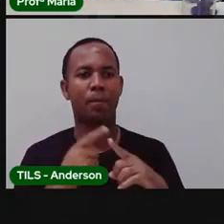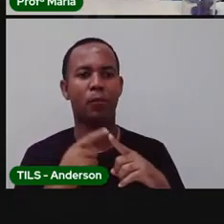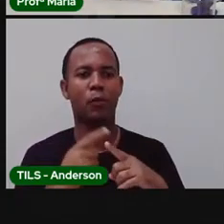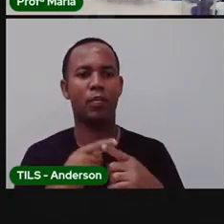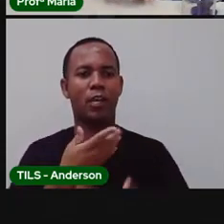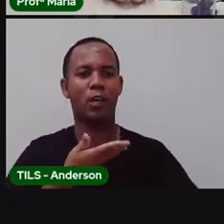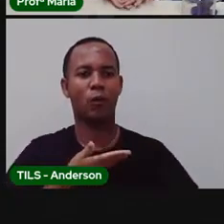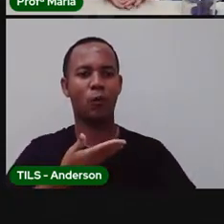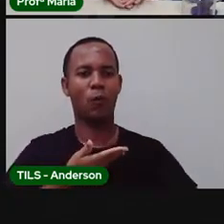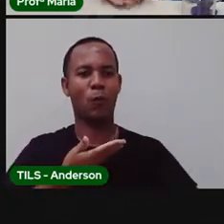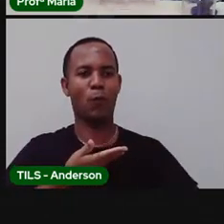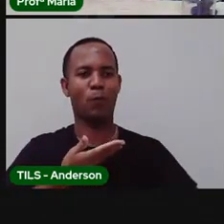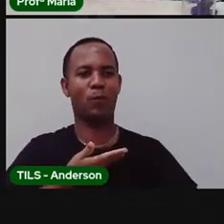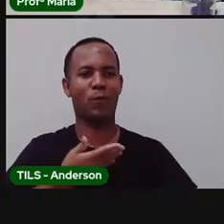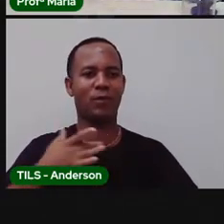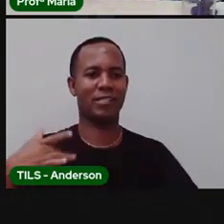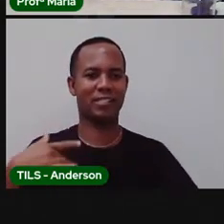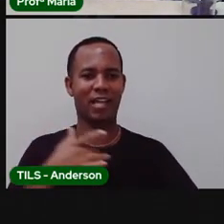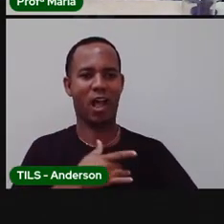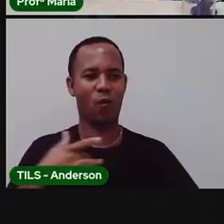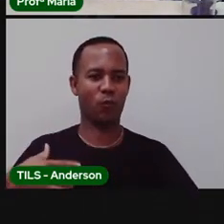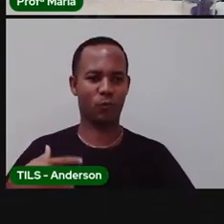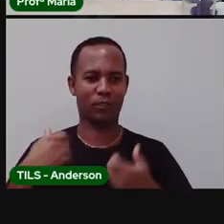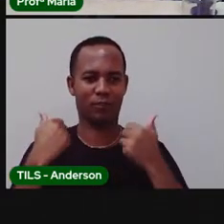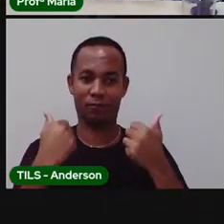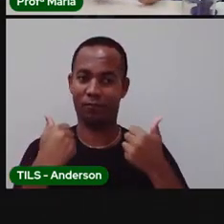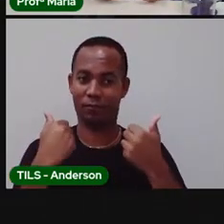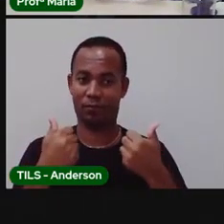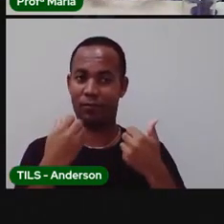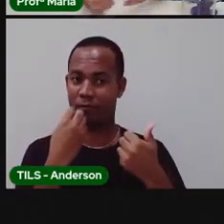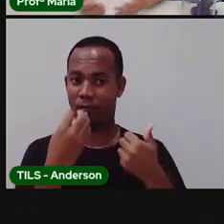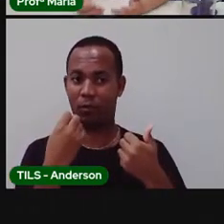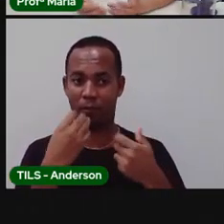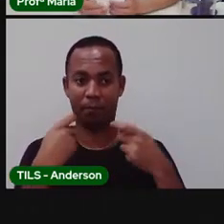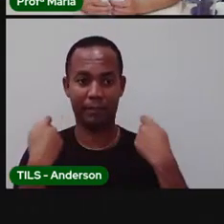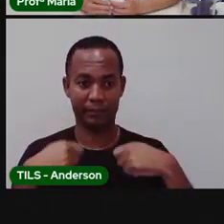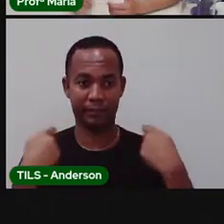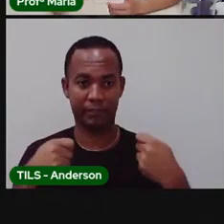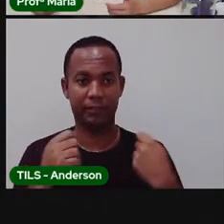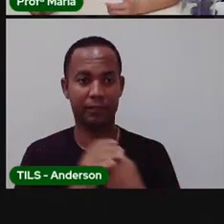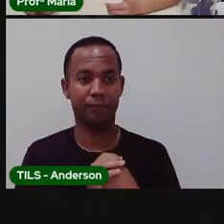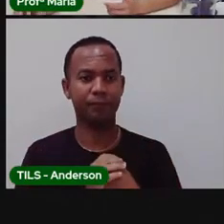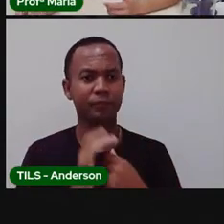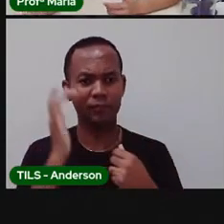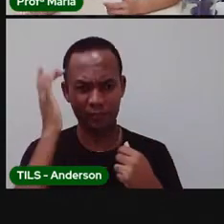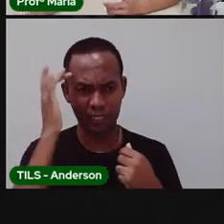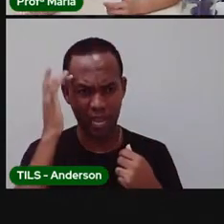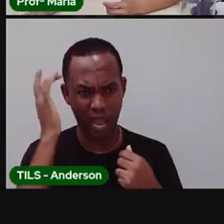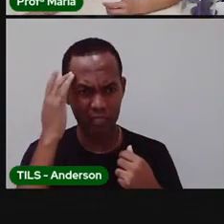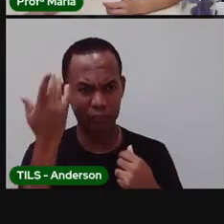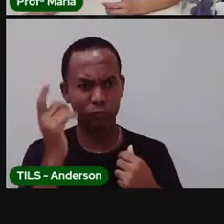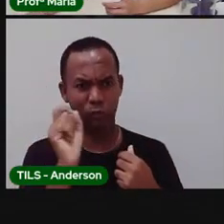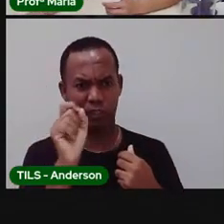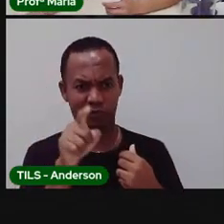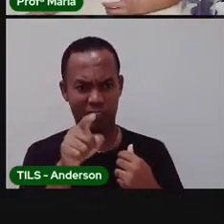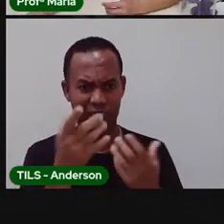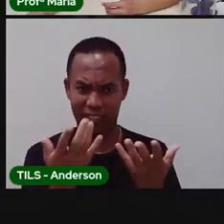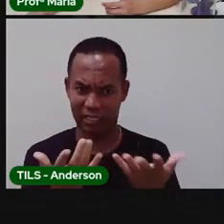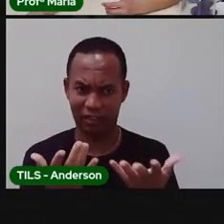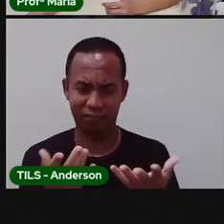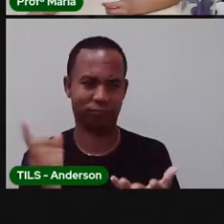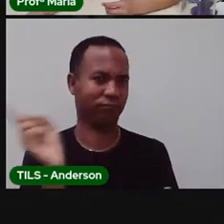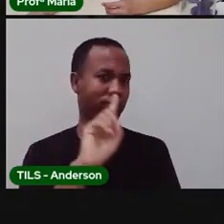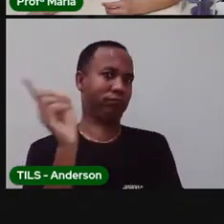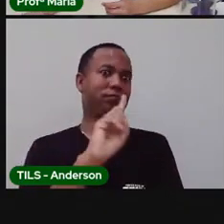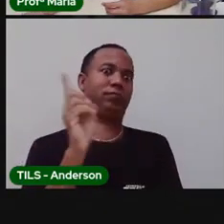Desidratado, que é o termo que se usa quando a gente não bebe água, e vai passar mal. Eu acho que ninguém aqui quer isso. Eu não quero. Você quer, Anderson?